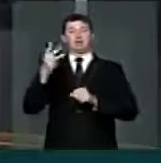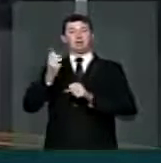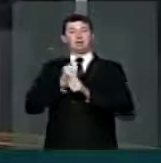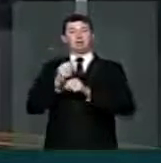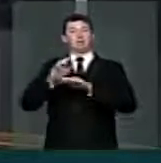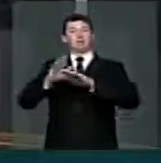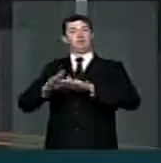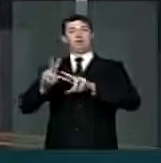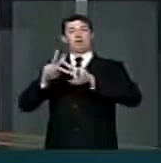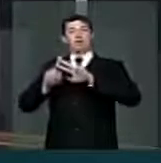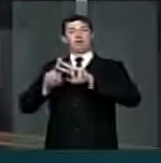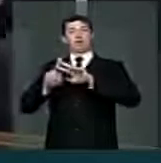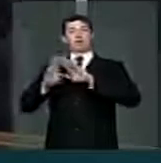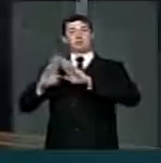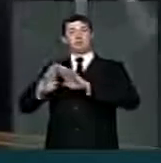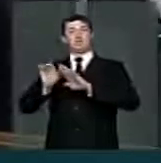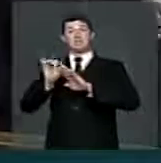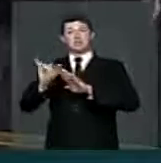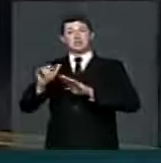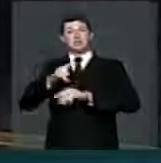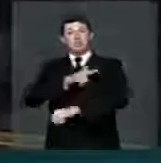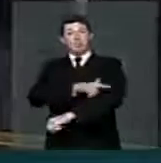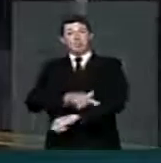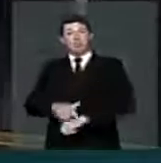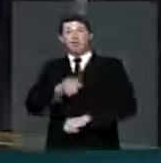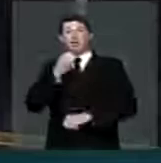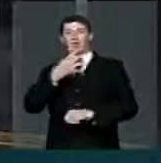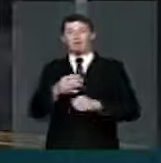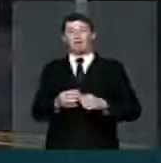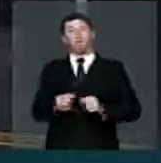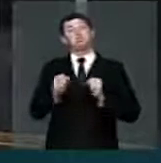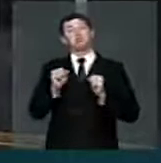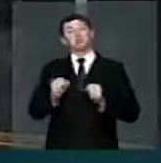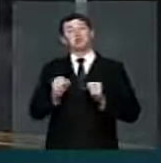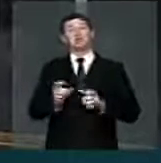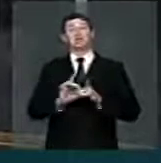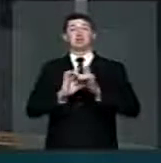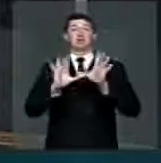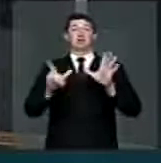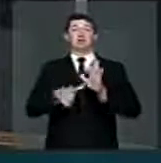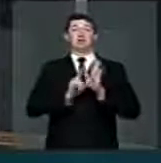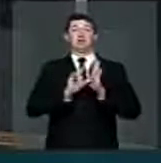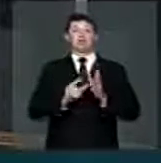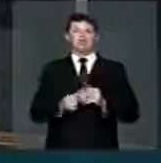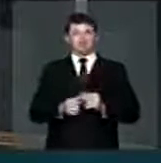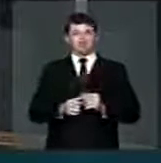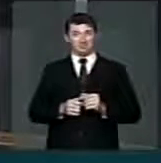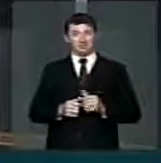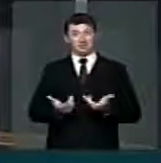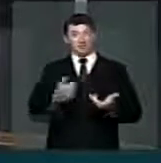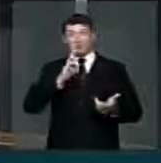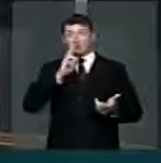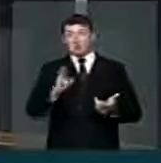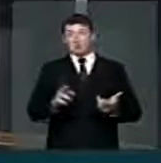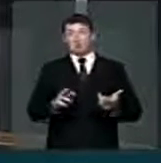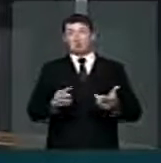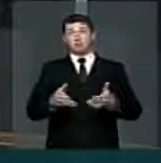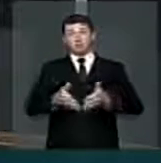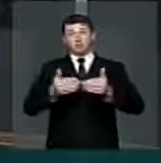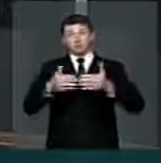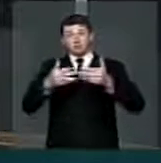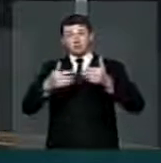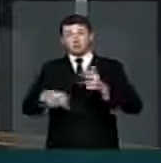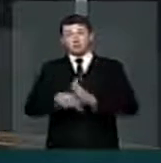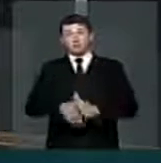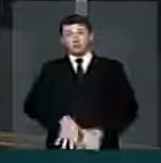mas, se ele mostrar bom comportamento, poderá ser solto antes. Para responder ao clamor de